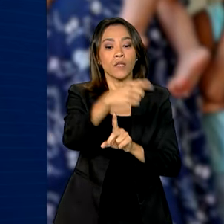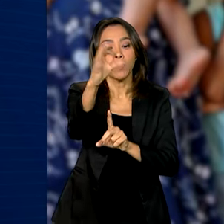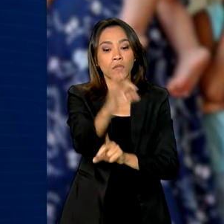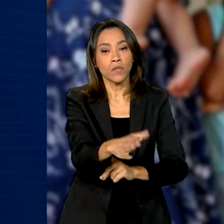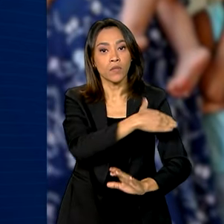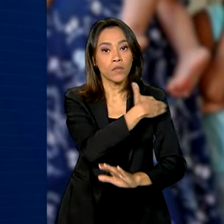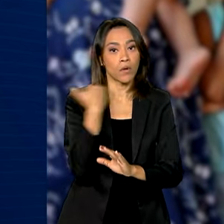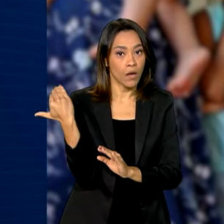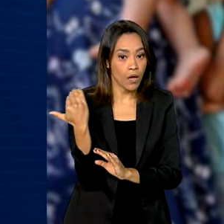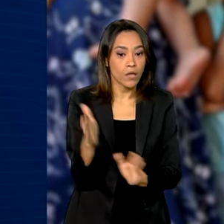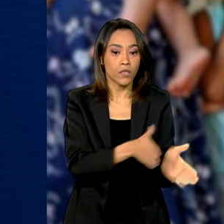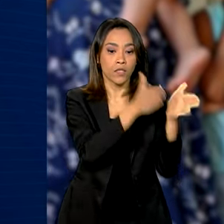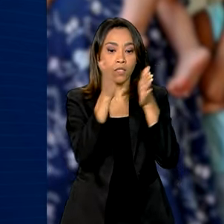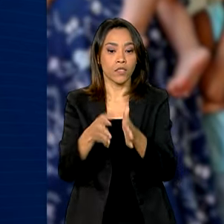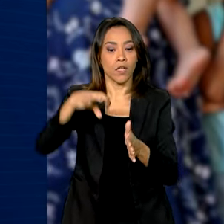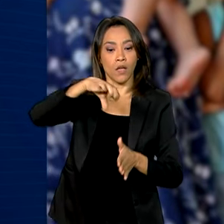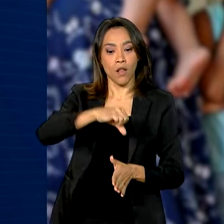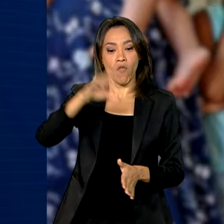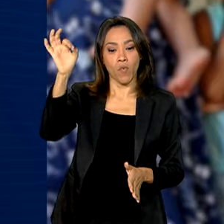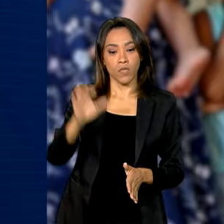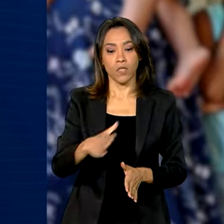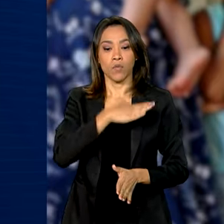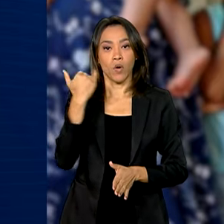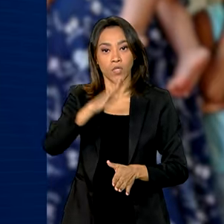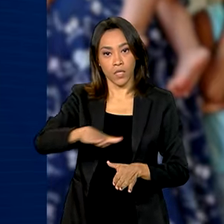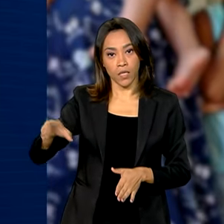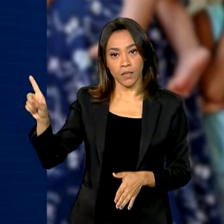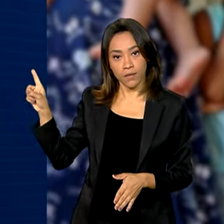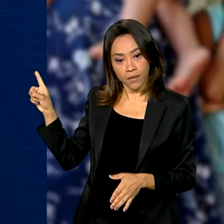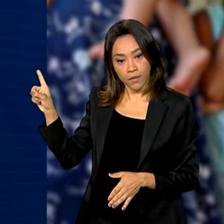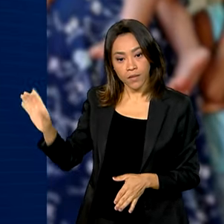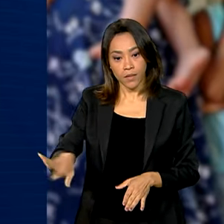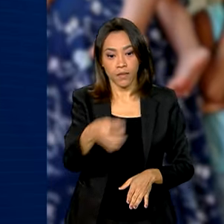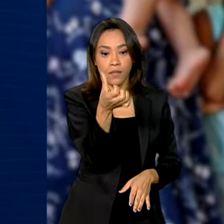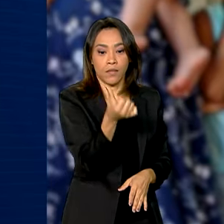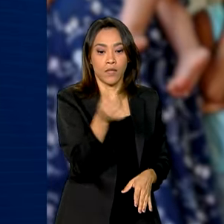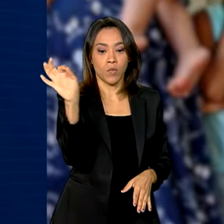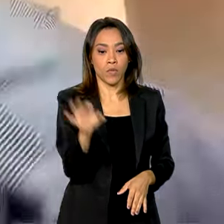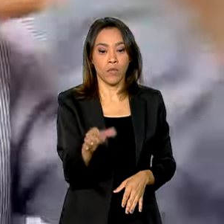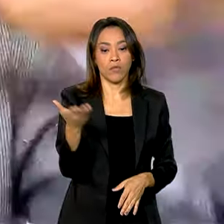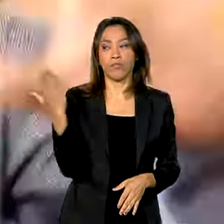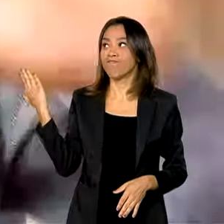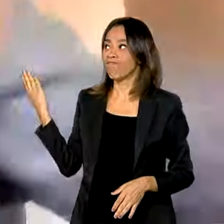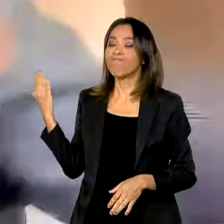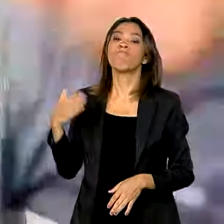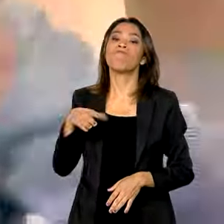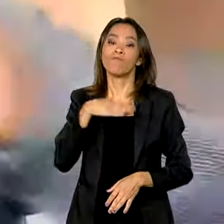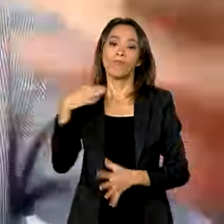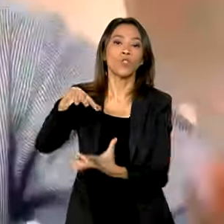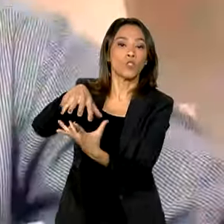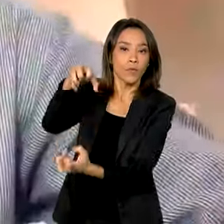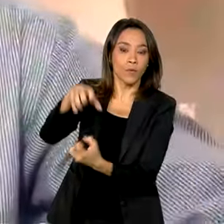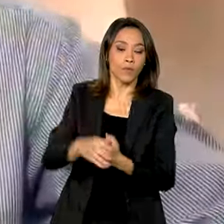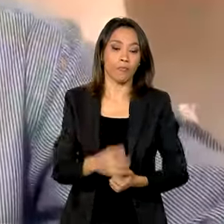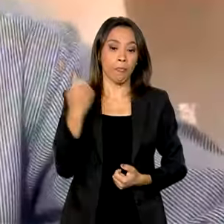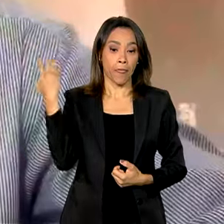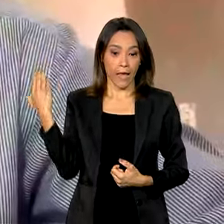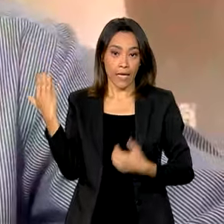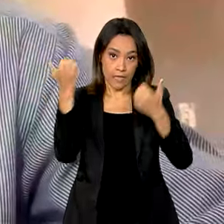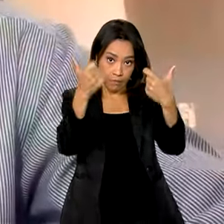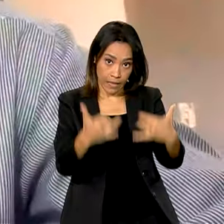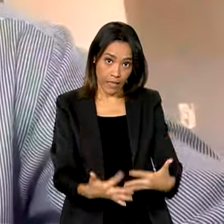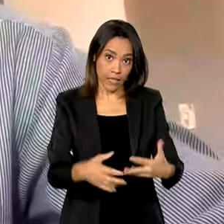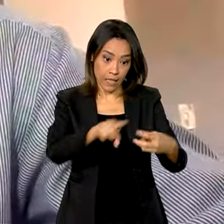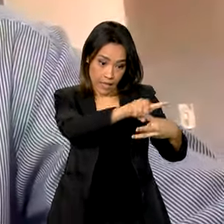gerais, 9% dos óbitos de crianças e 6% entre os idosos. Usando esses três programas, a gente